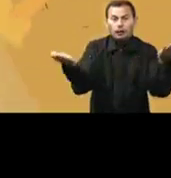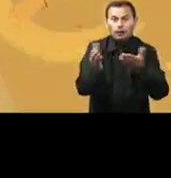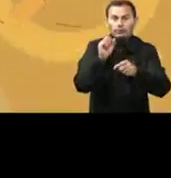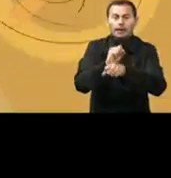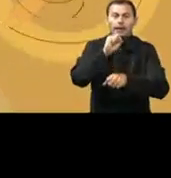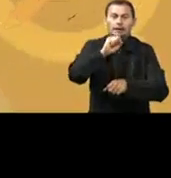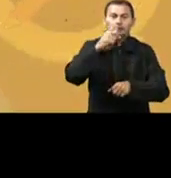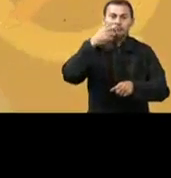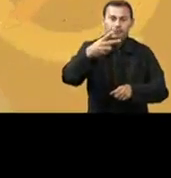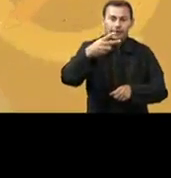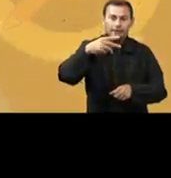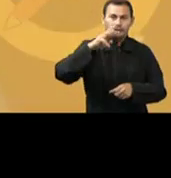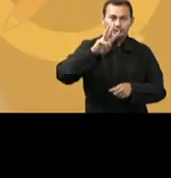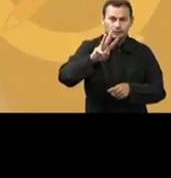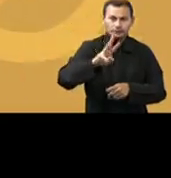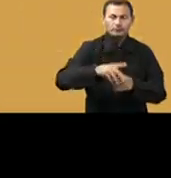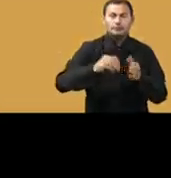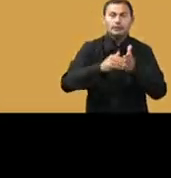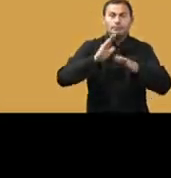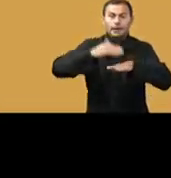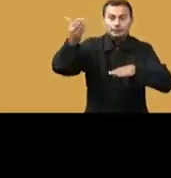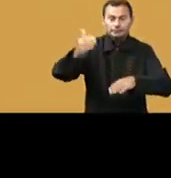com a SP3. Até mais!